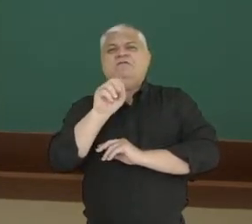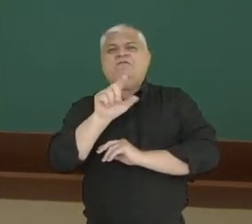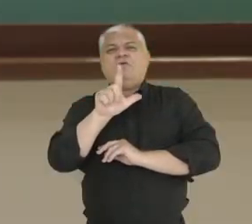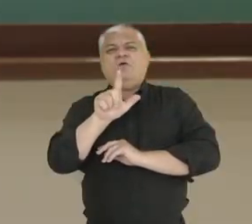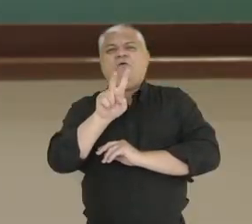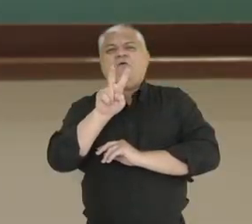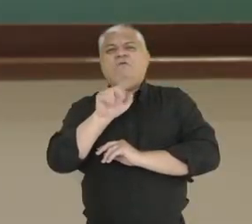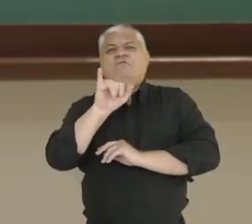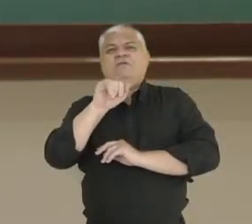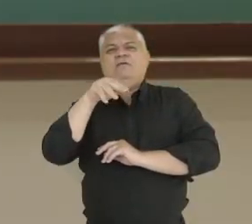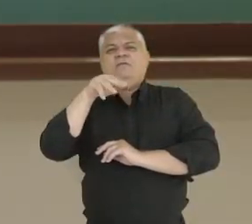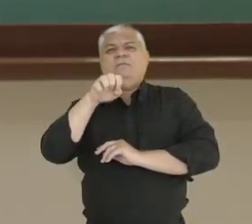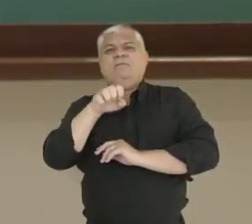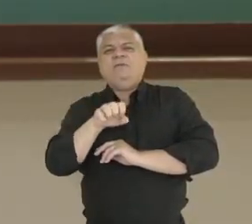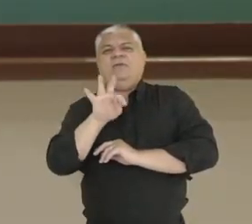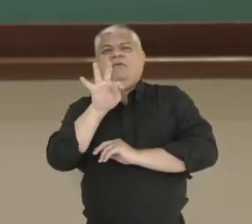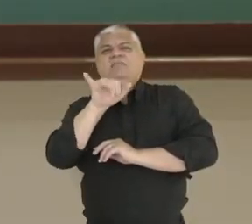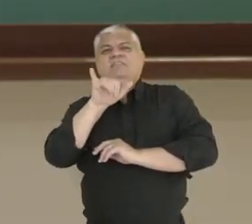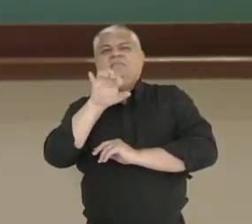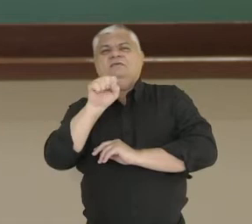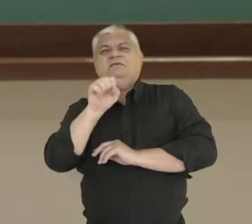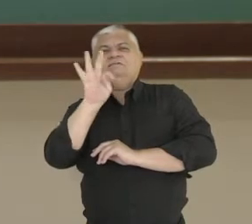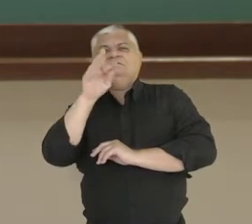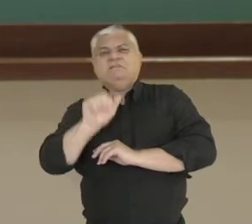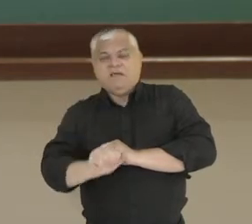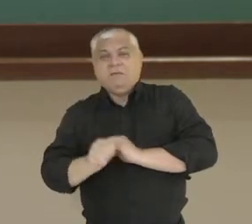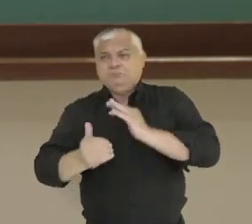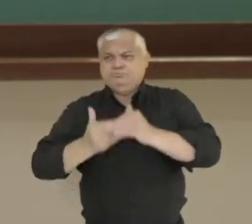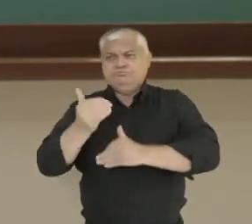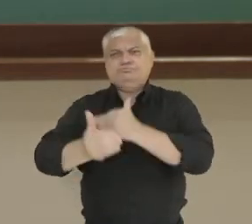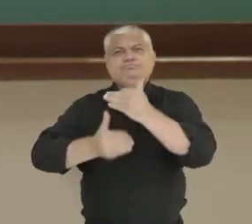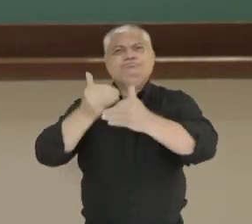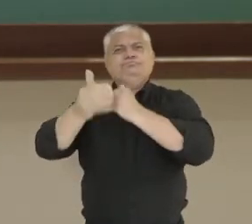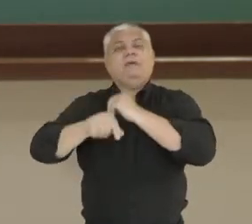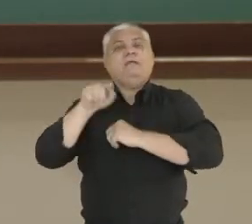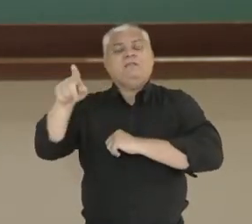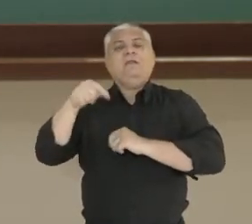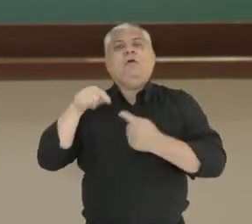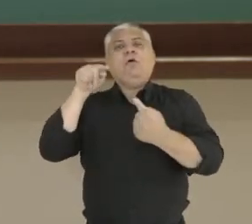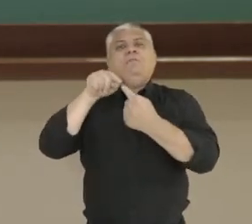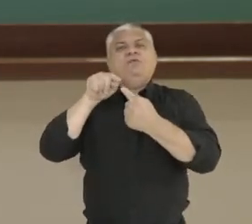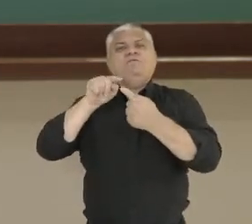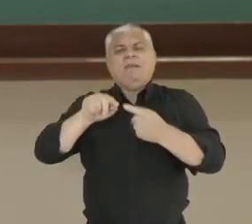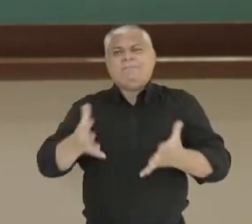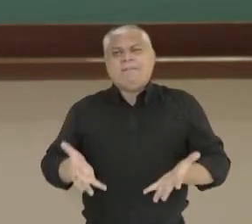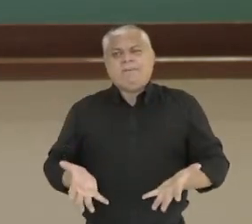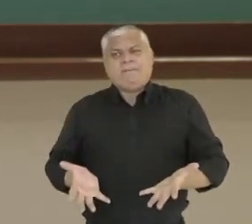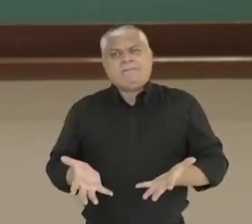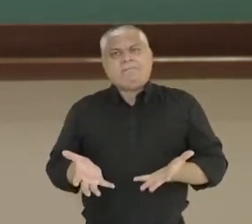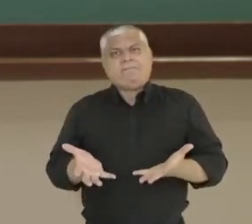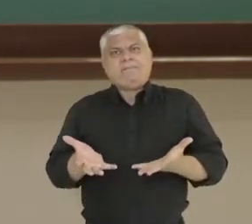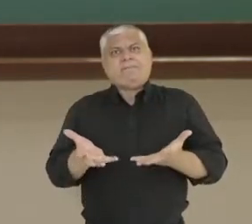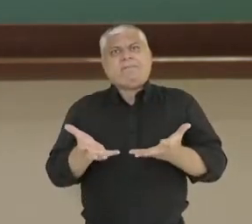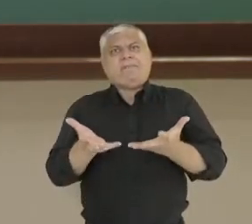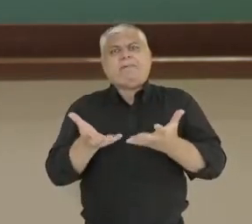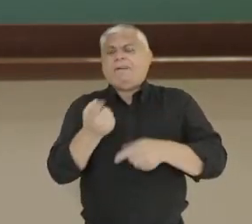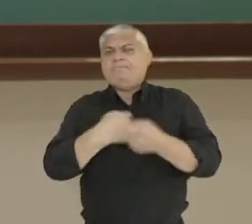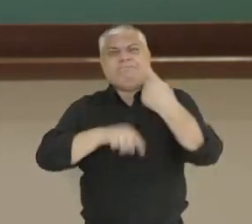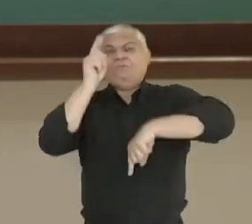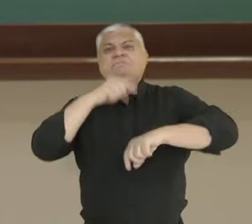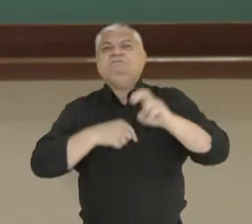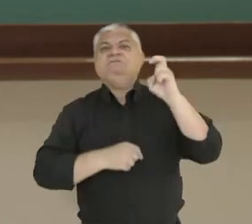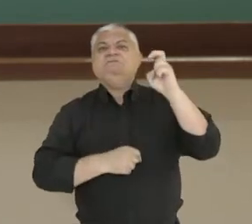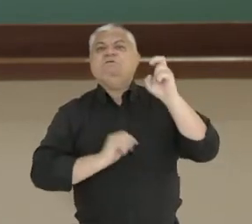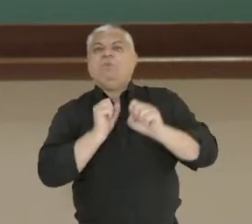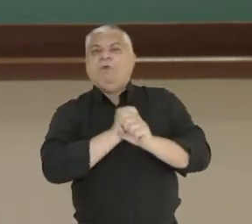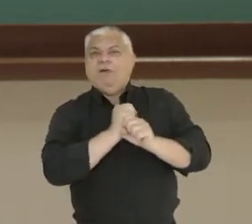Metas ambiciosas para desenvolver o Brasil. O lema do governo dele era crescer 50 anos em 5. Imagina você